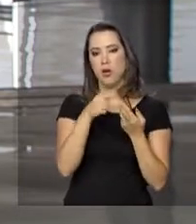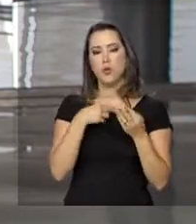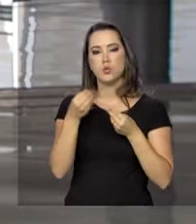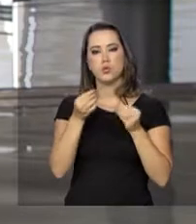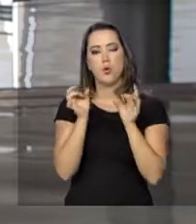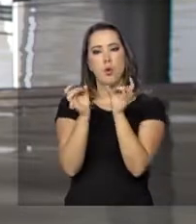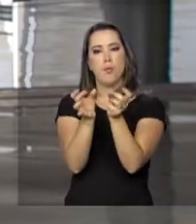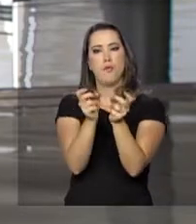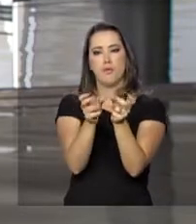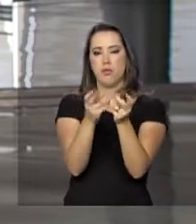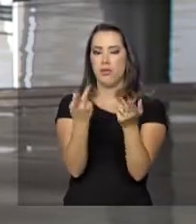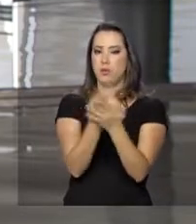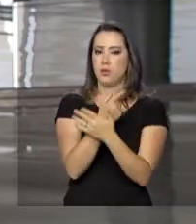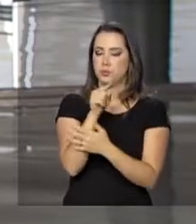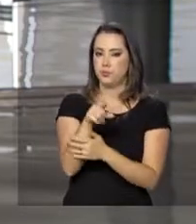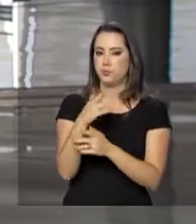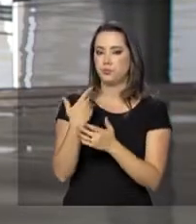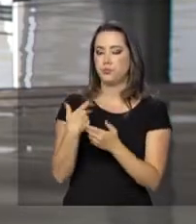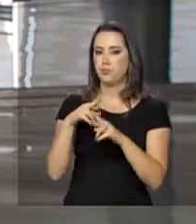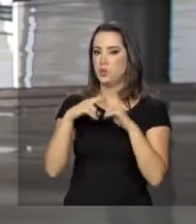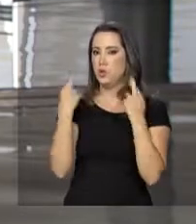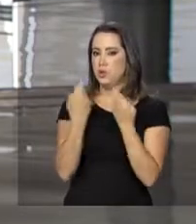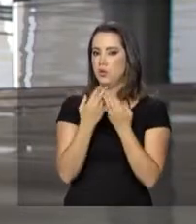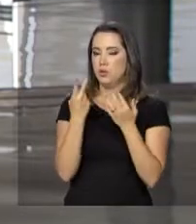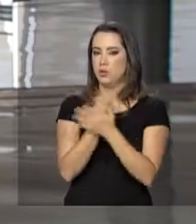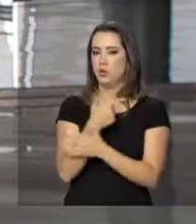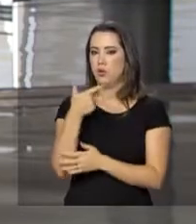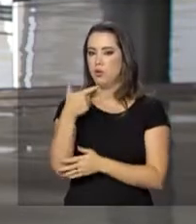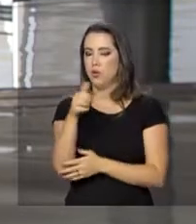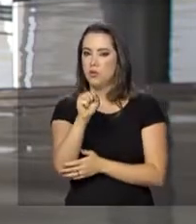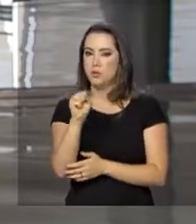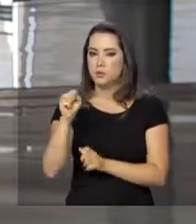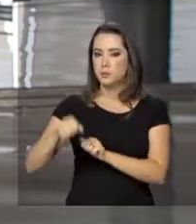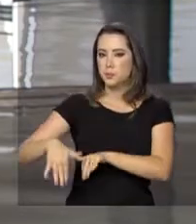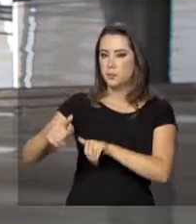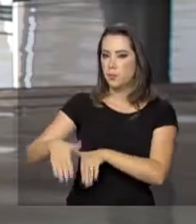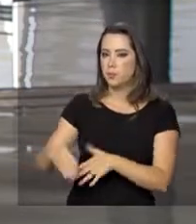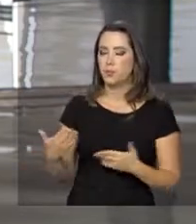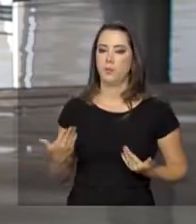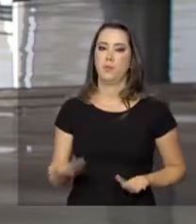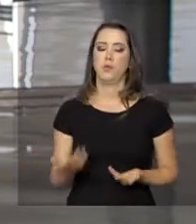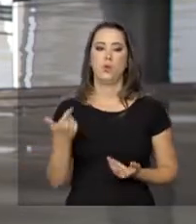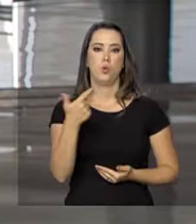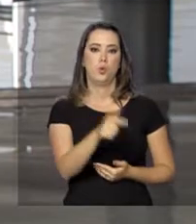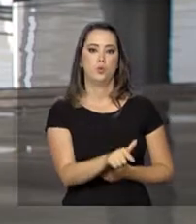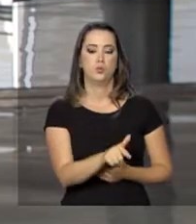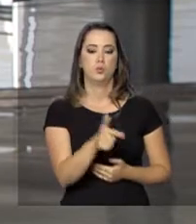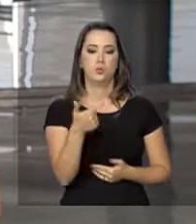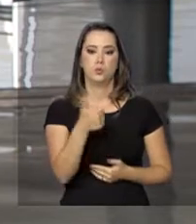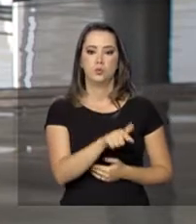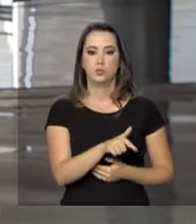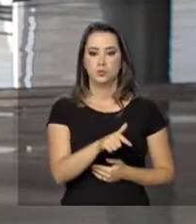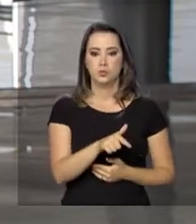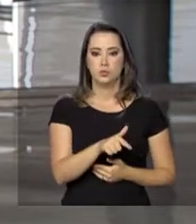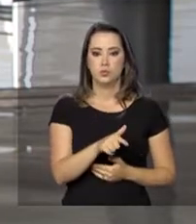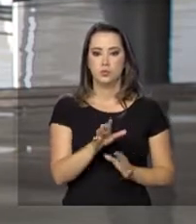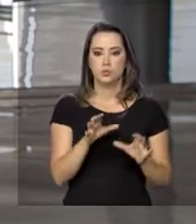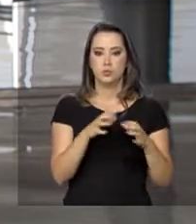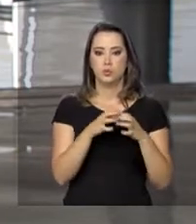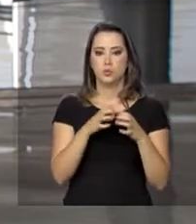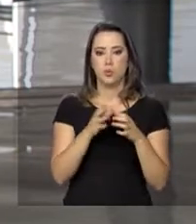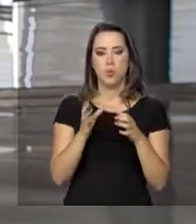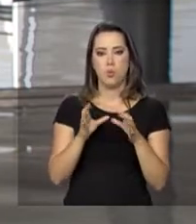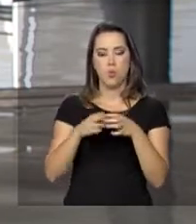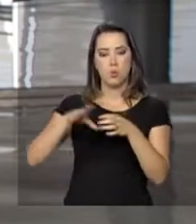licitação. A data da audiência foi marcada para o dia 28 de setembro. O Gabinete de